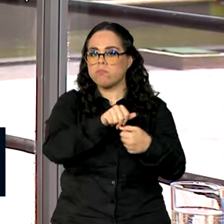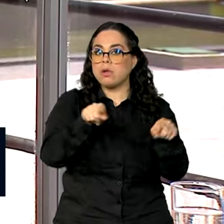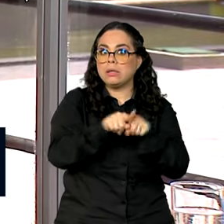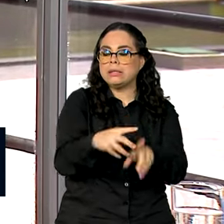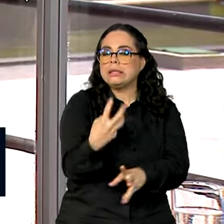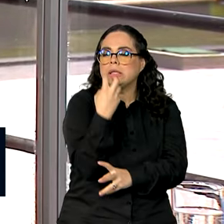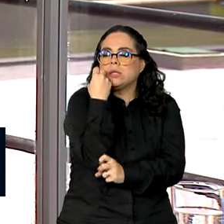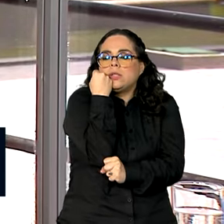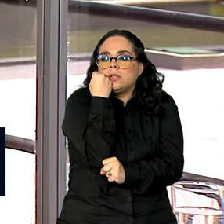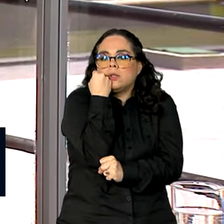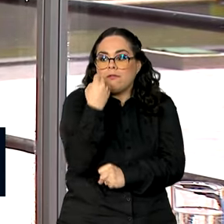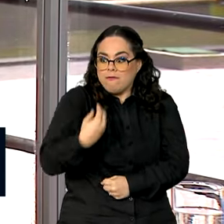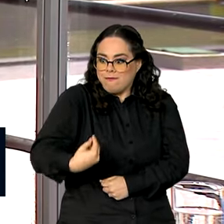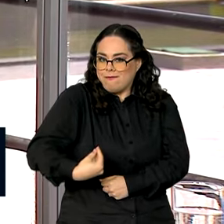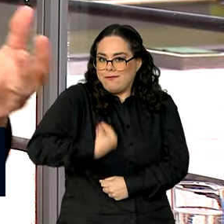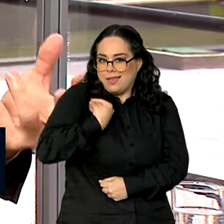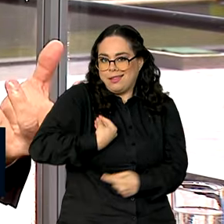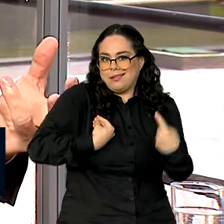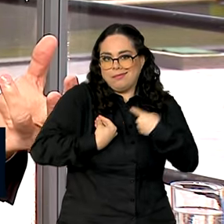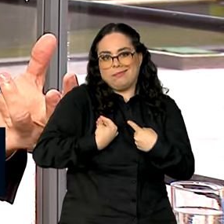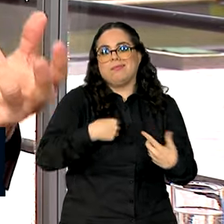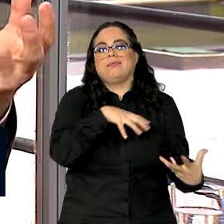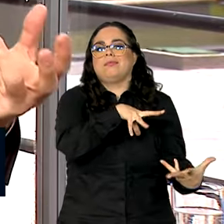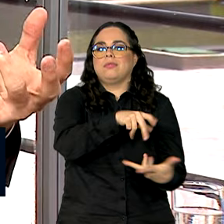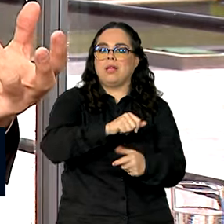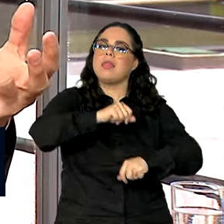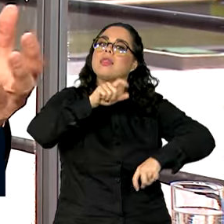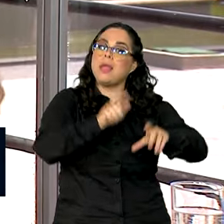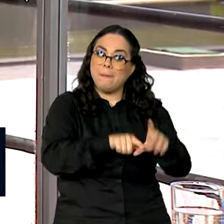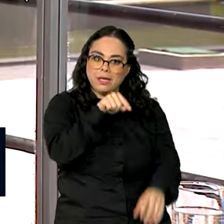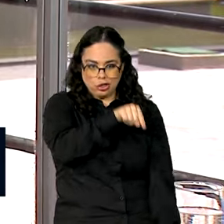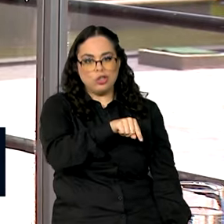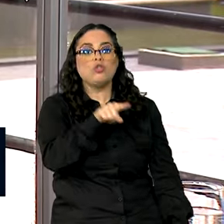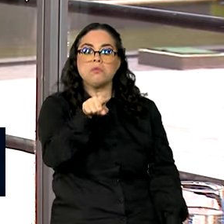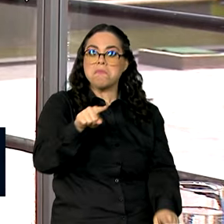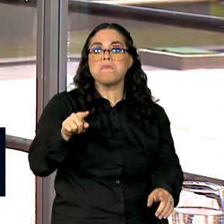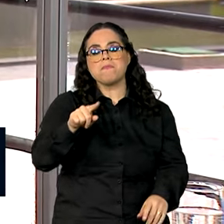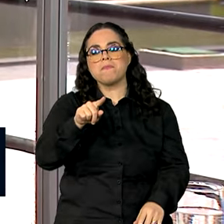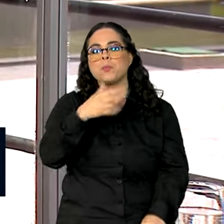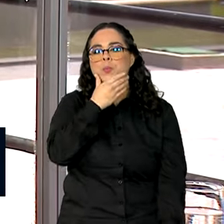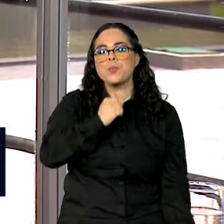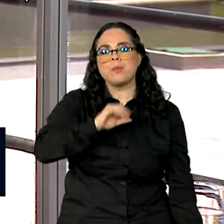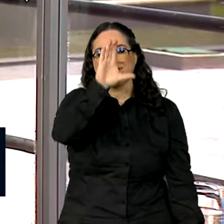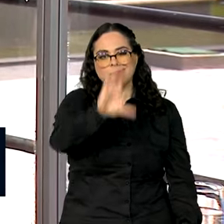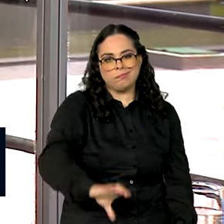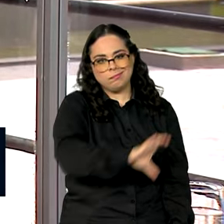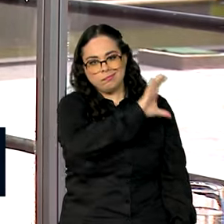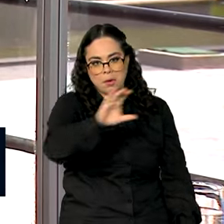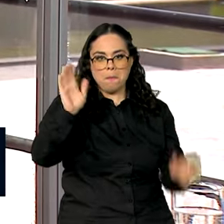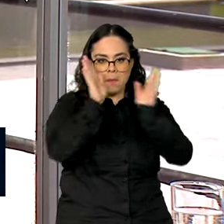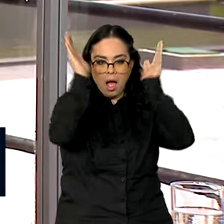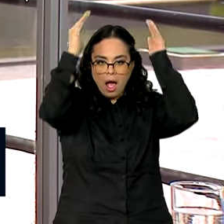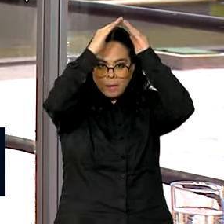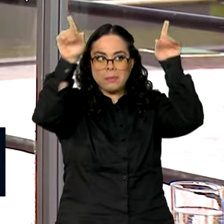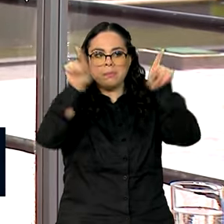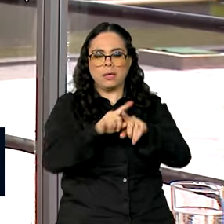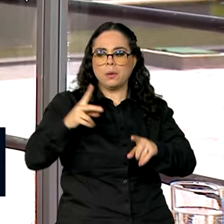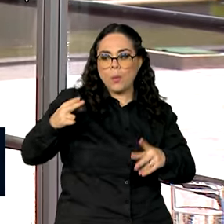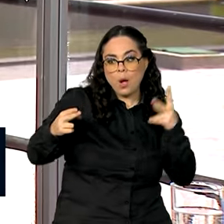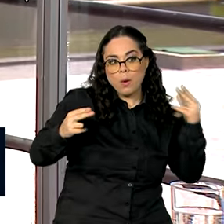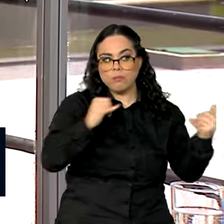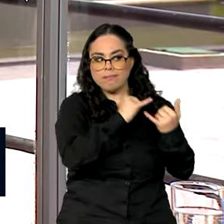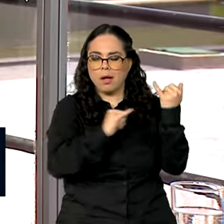salvaguardar a vida no planeta, no planeta Terra, mas também é que ele enxerga sobre o mesmo